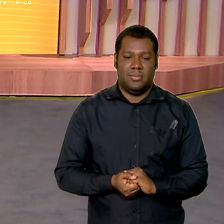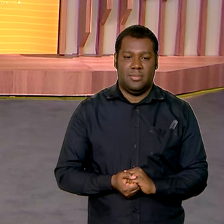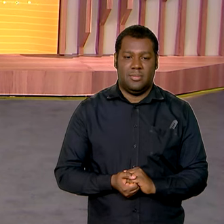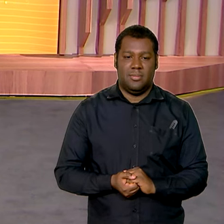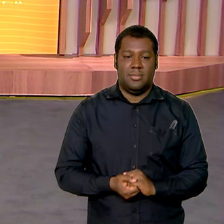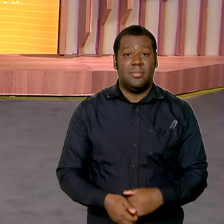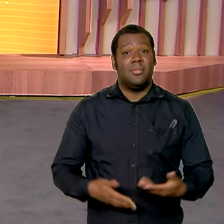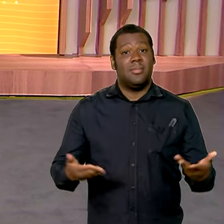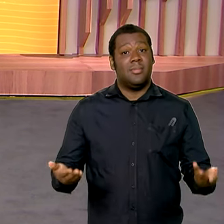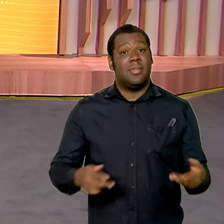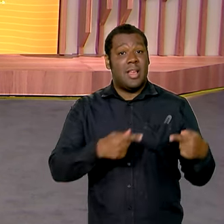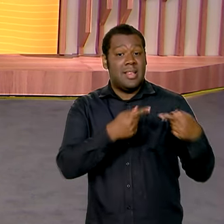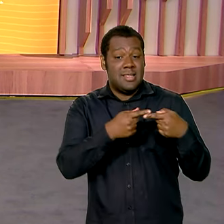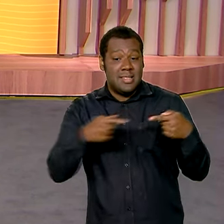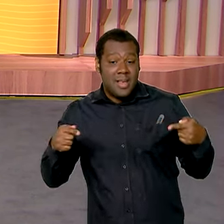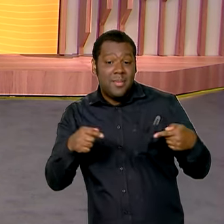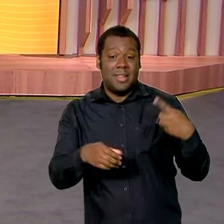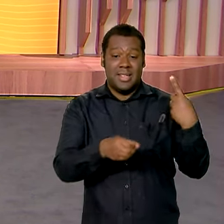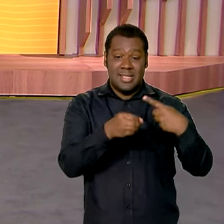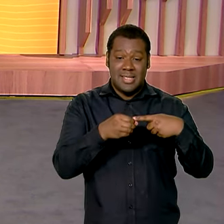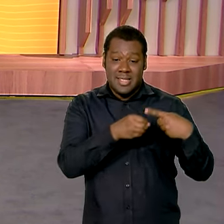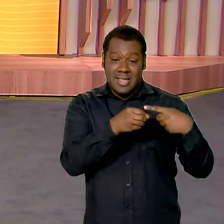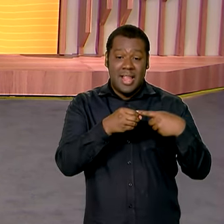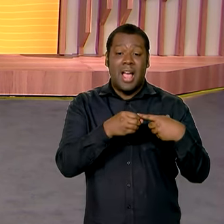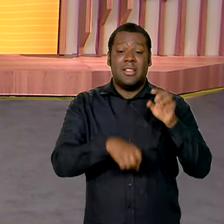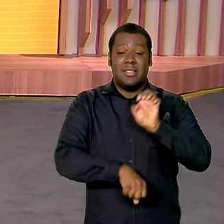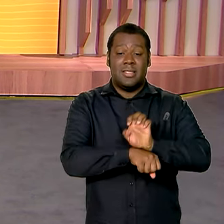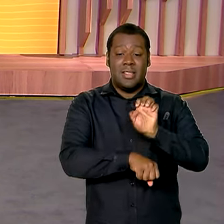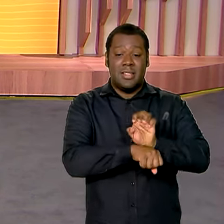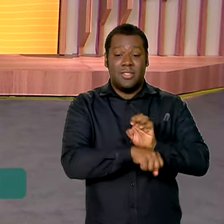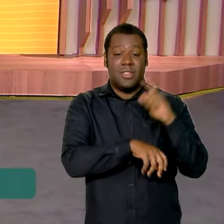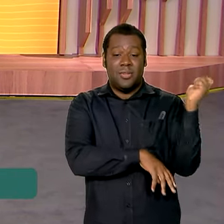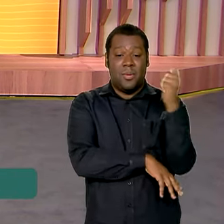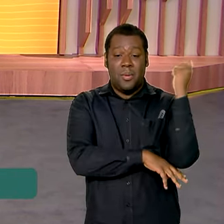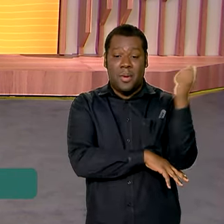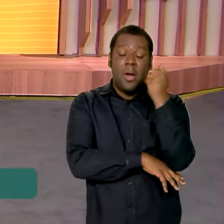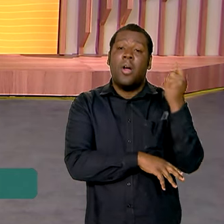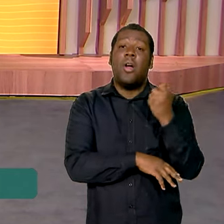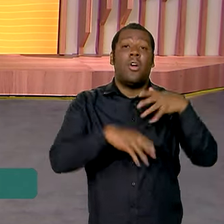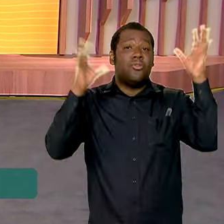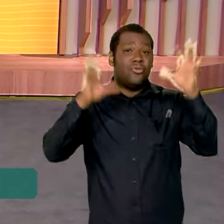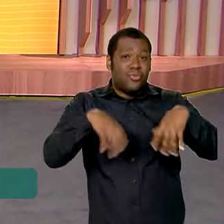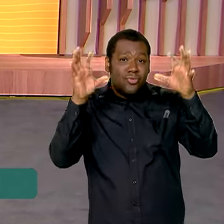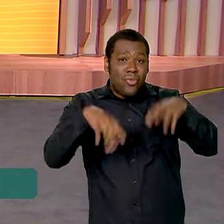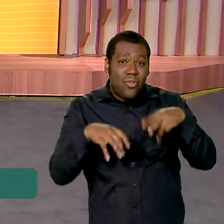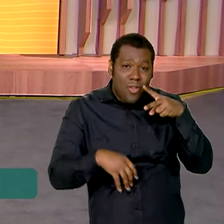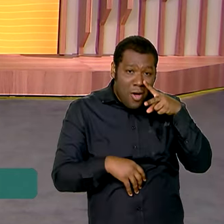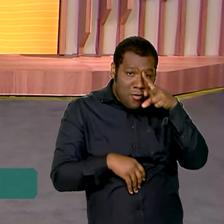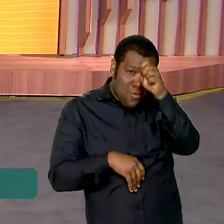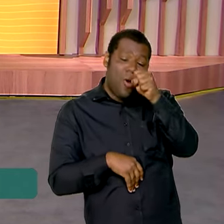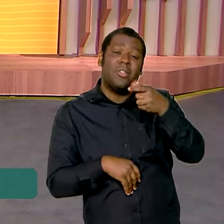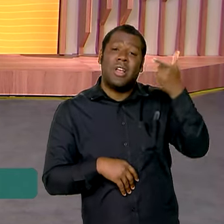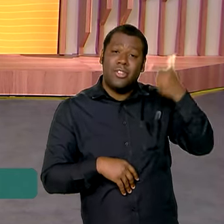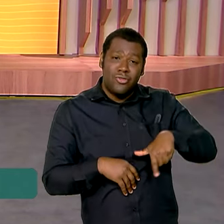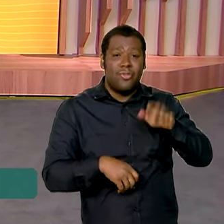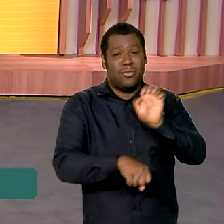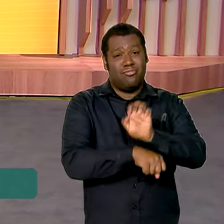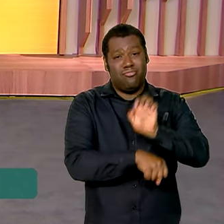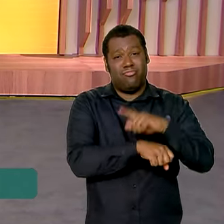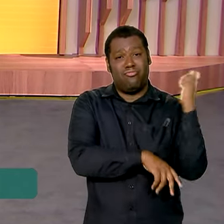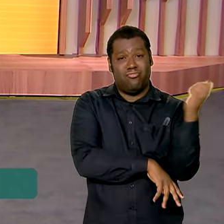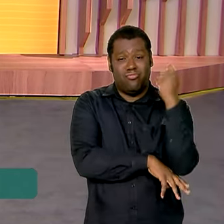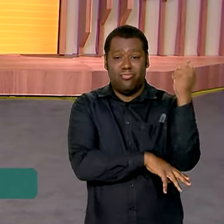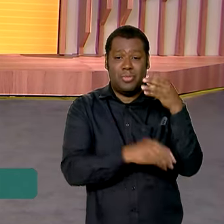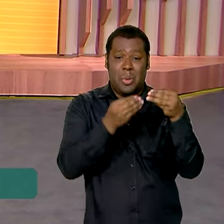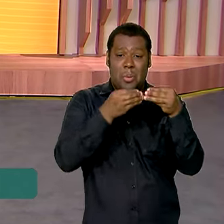E nesta semana, as cidades do Rio Grande do Sul foram atingidas por fortes chuvas que deixaram novamente o Estado em alerta.